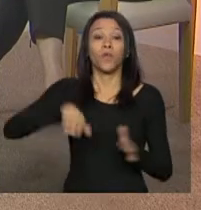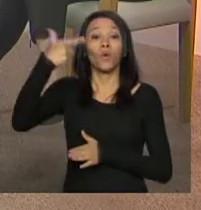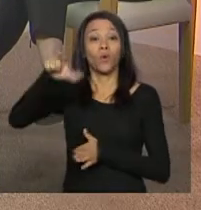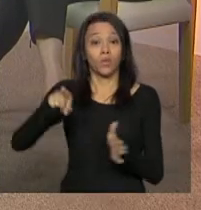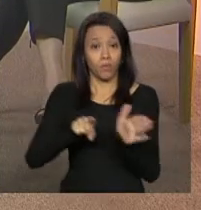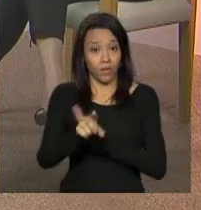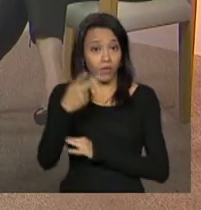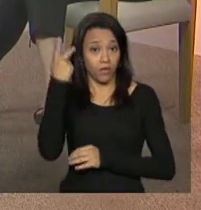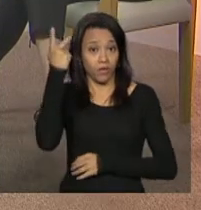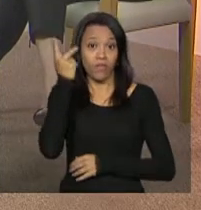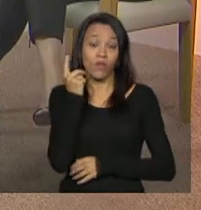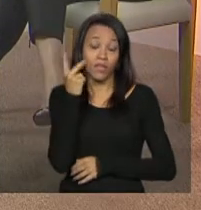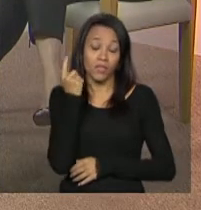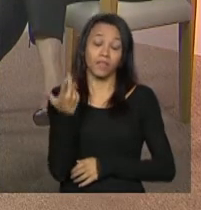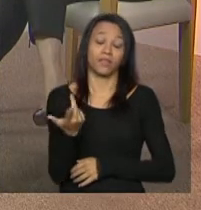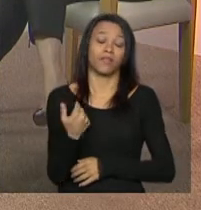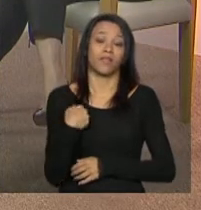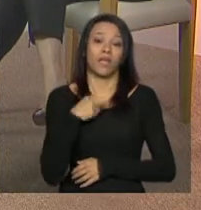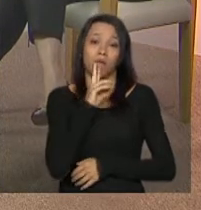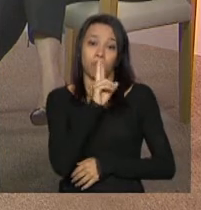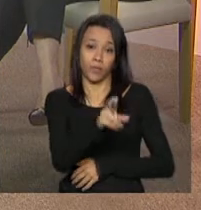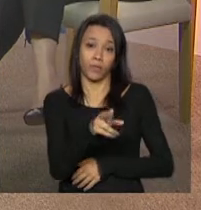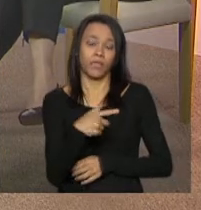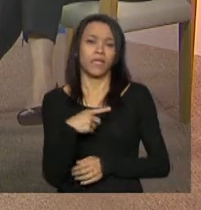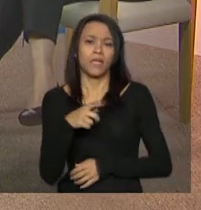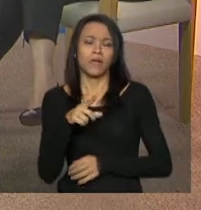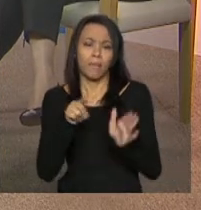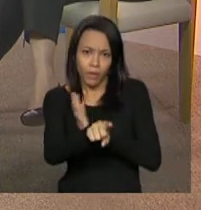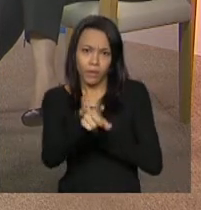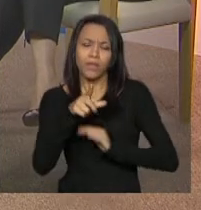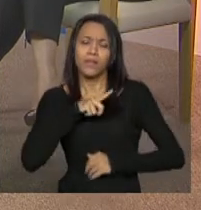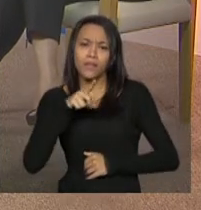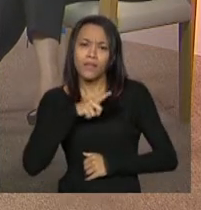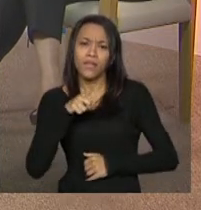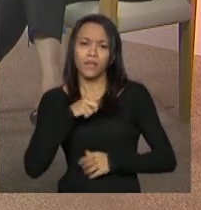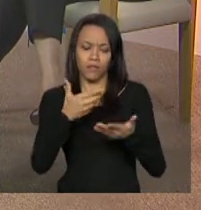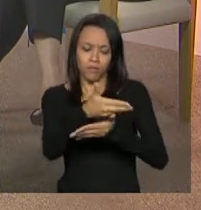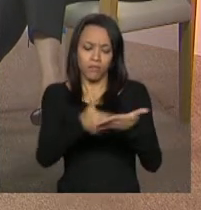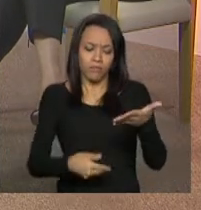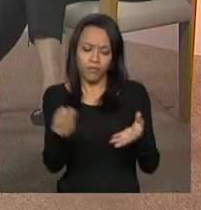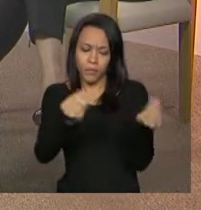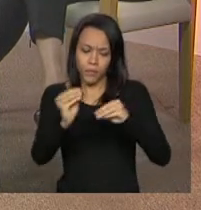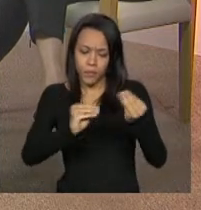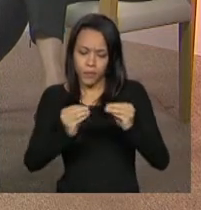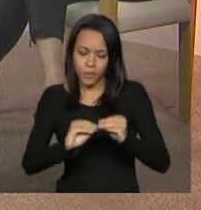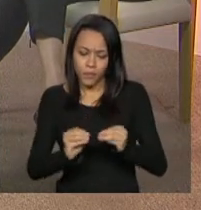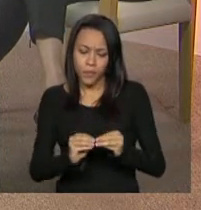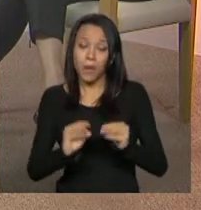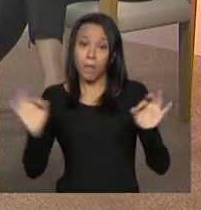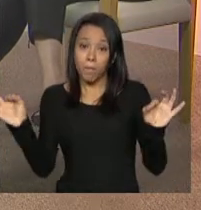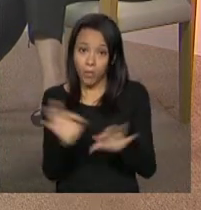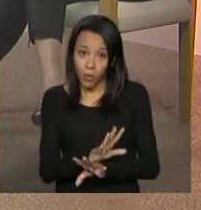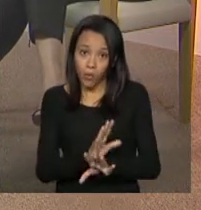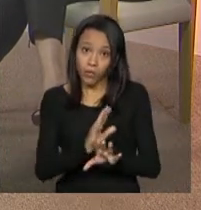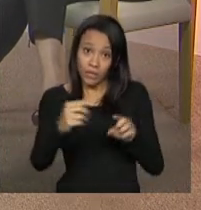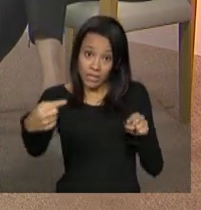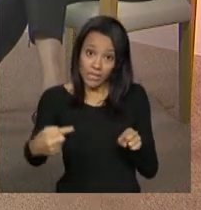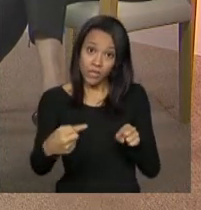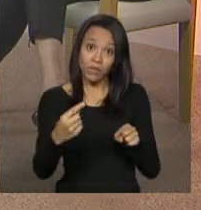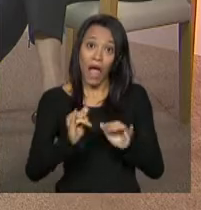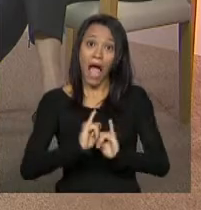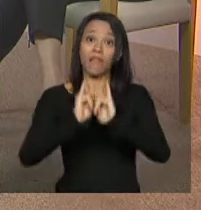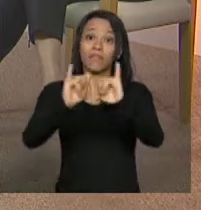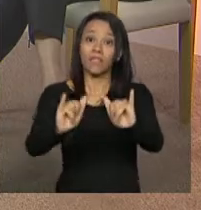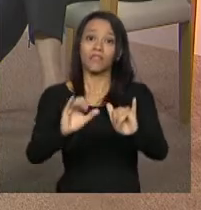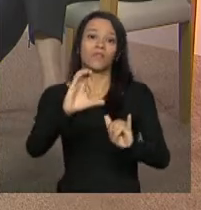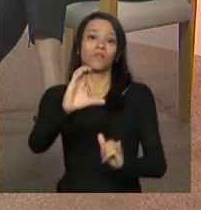Aparecida Costa Carla você responde existe algum comprovante de que o cadastro da entidade está concluído no Quileas? não isso no momento que o sistema